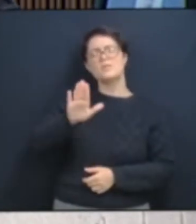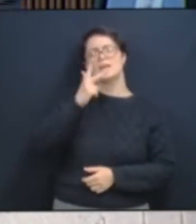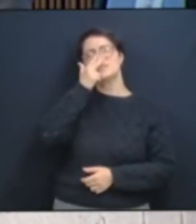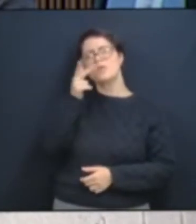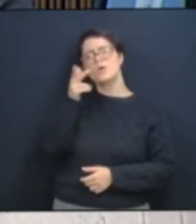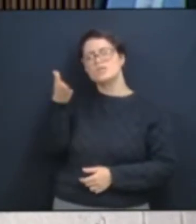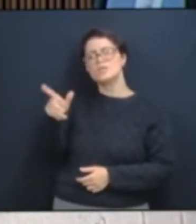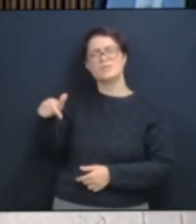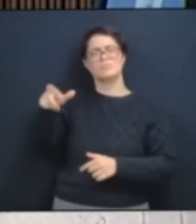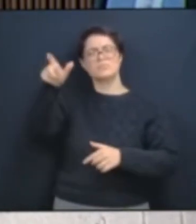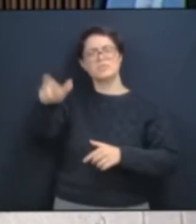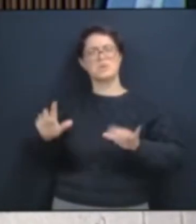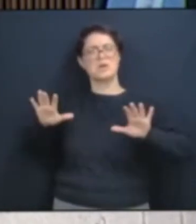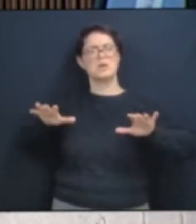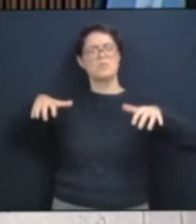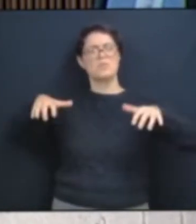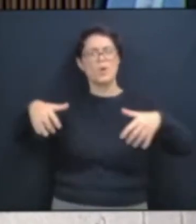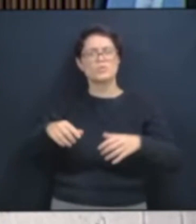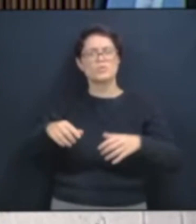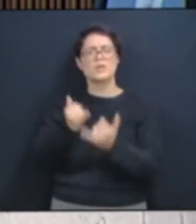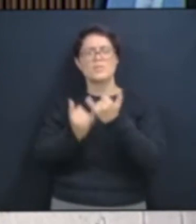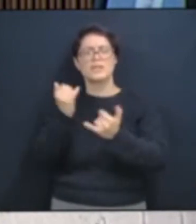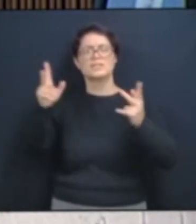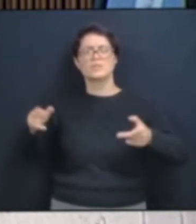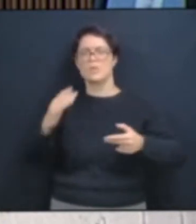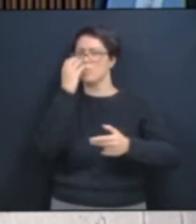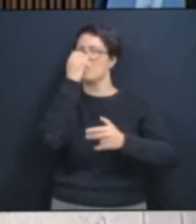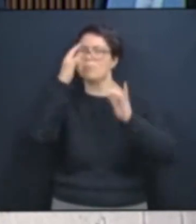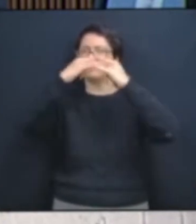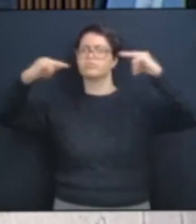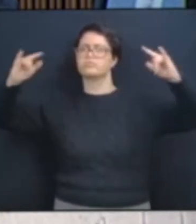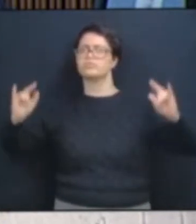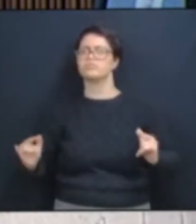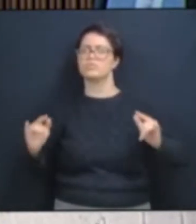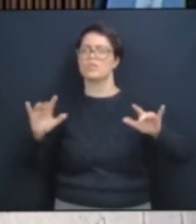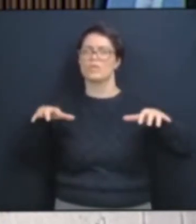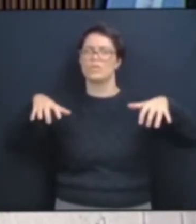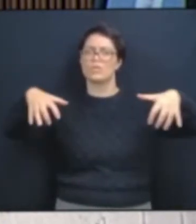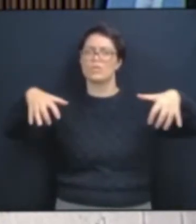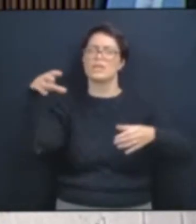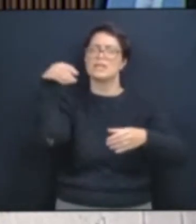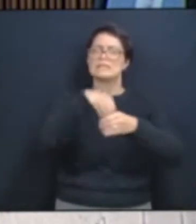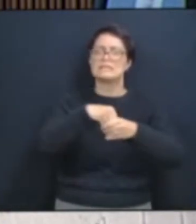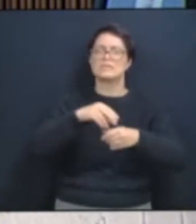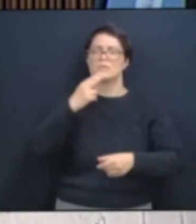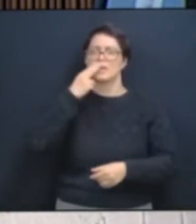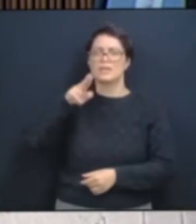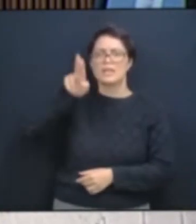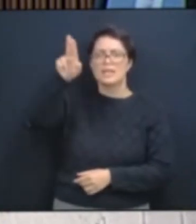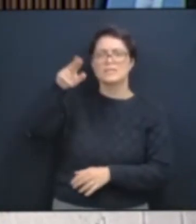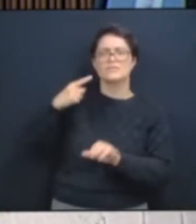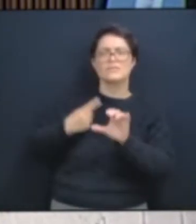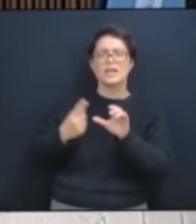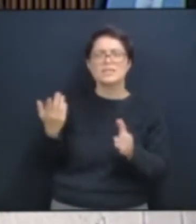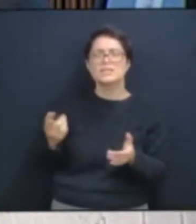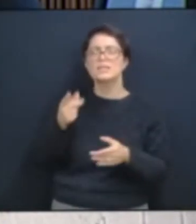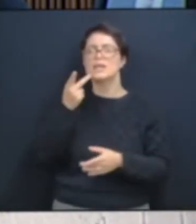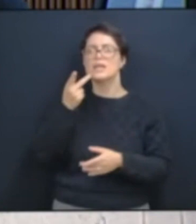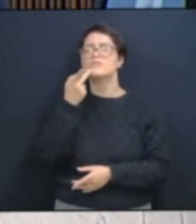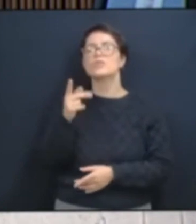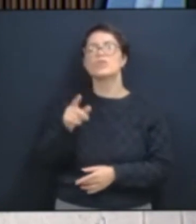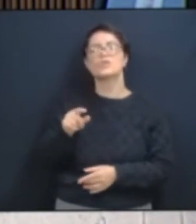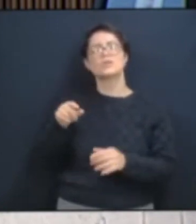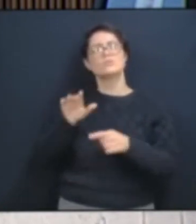fascista e nazista que deixou a presidência da República, ele fez muito mais do que isso. Ele não deu a entender que ele era nada disso.